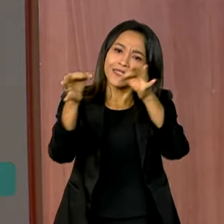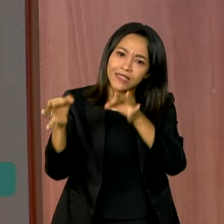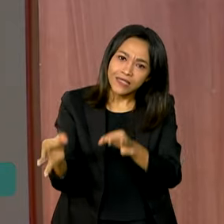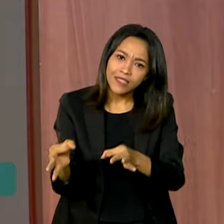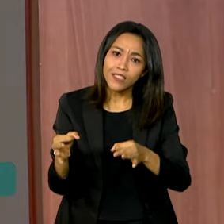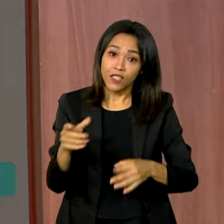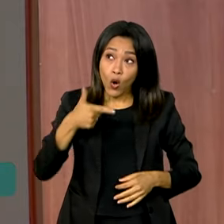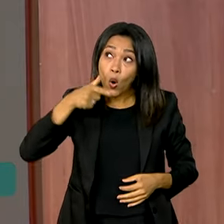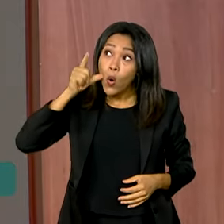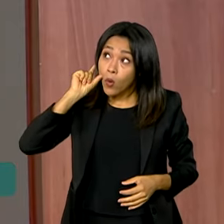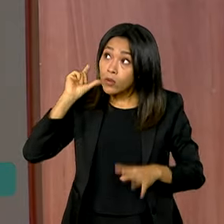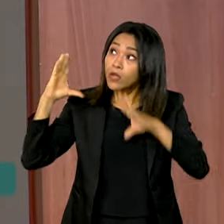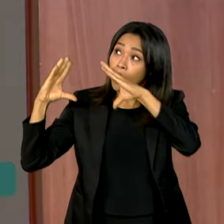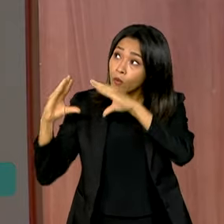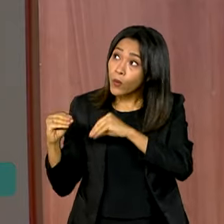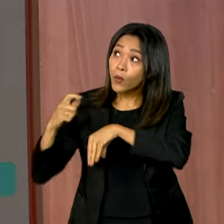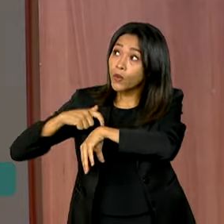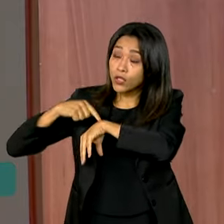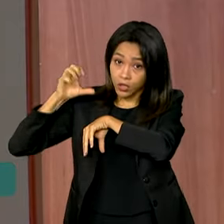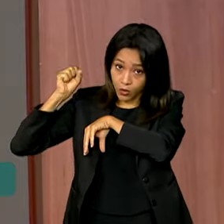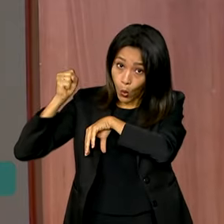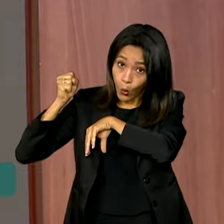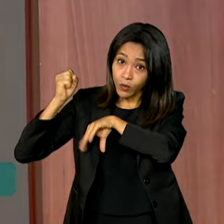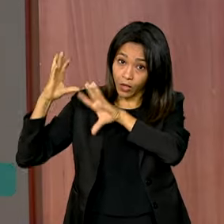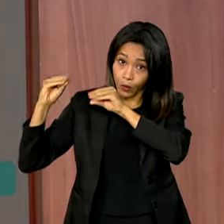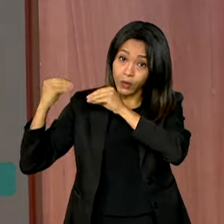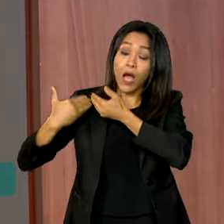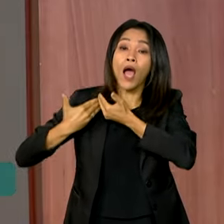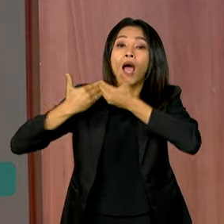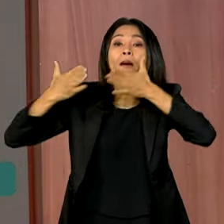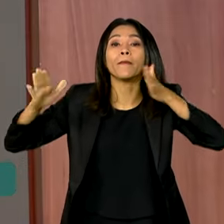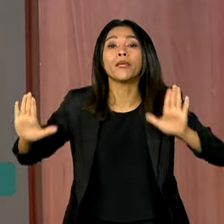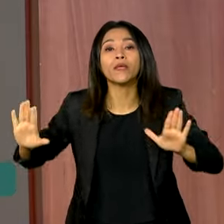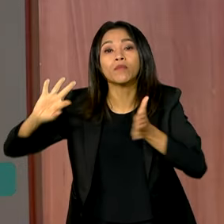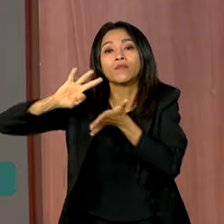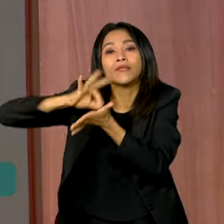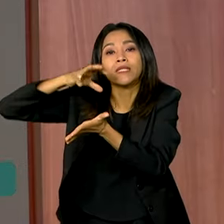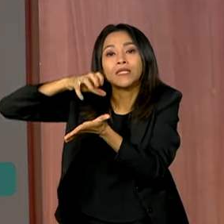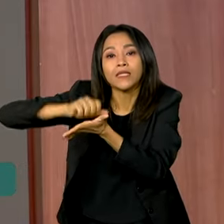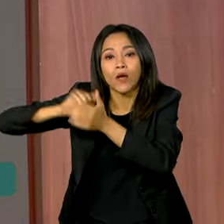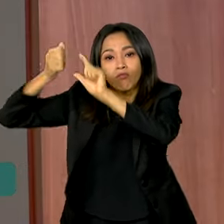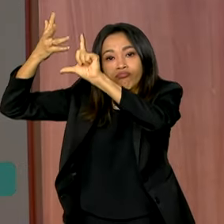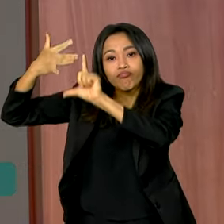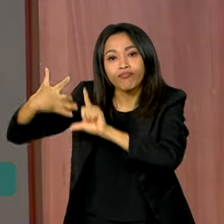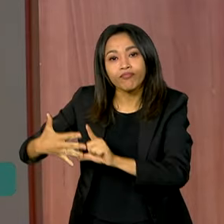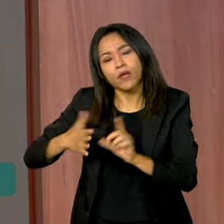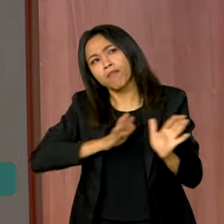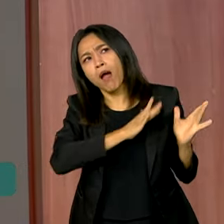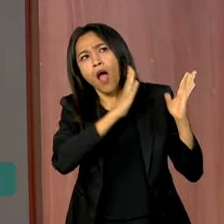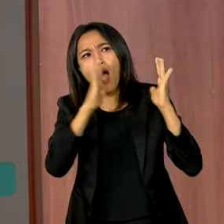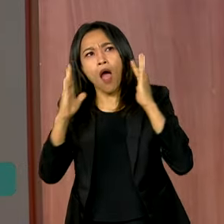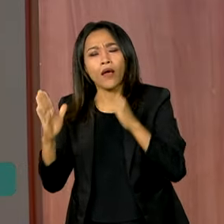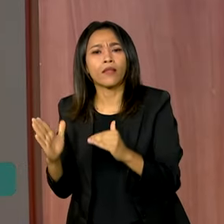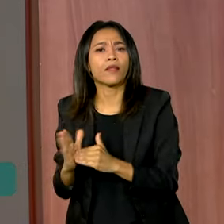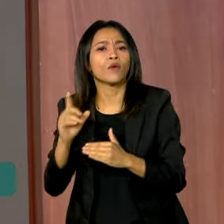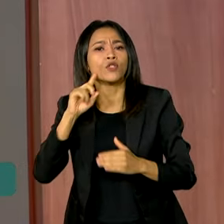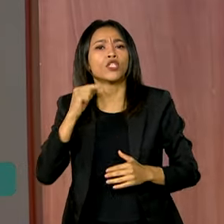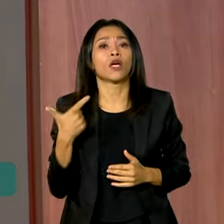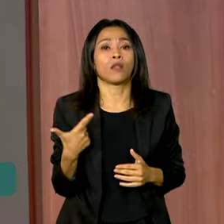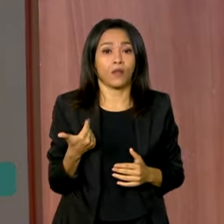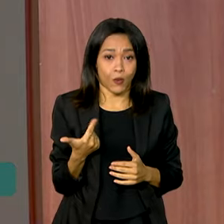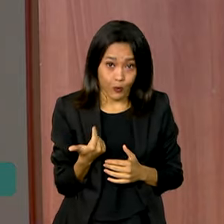nós, ontem à noite, às 20 horas, nós abrimos o credenciamento antecipado, que irá até o dia 12. Então, quem quiser participar,